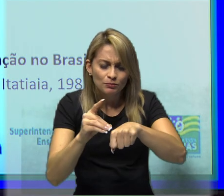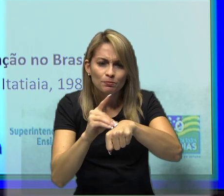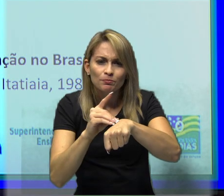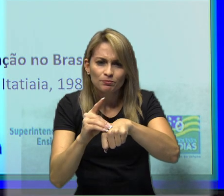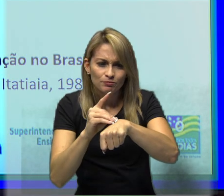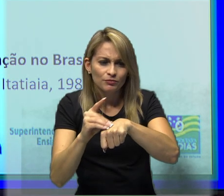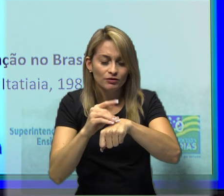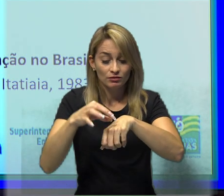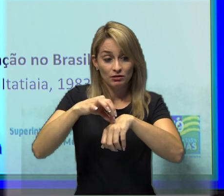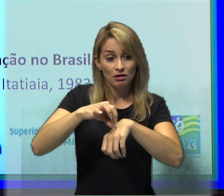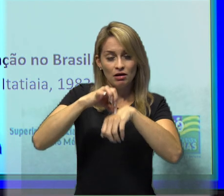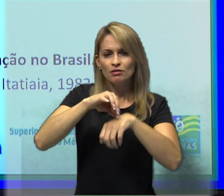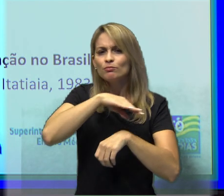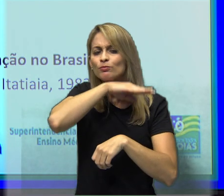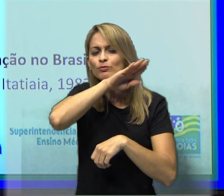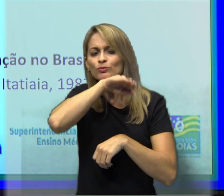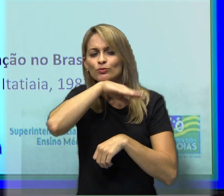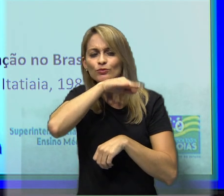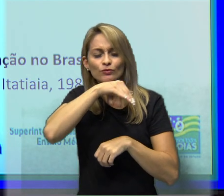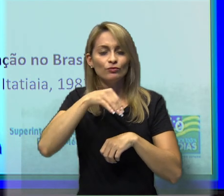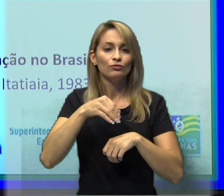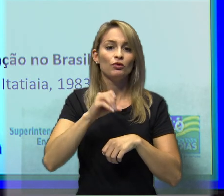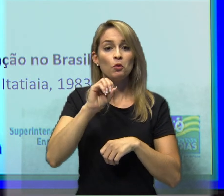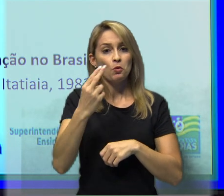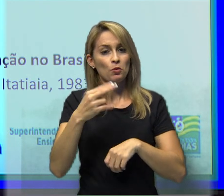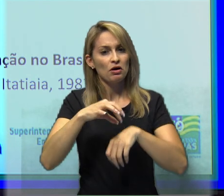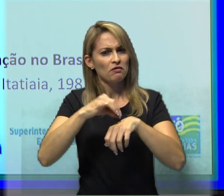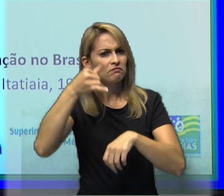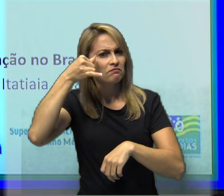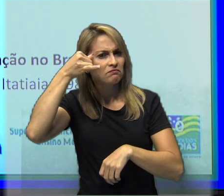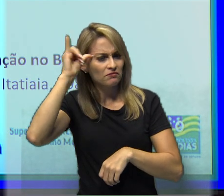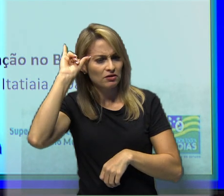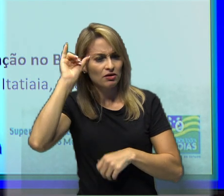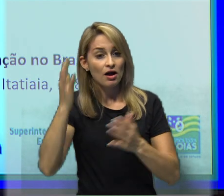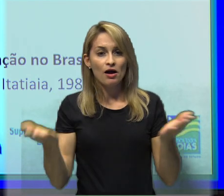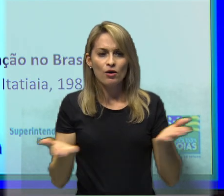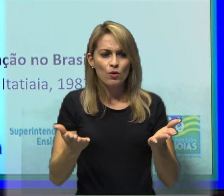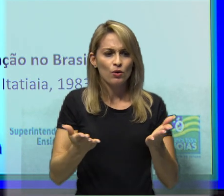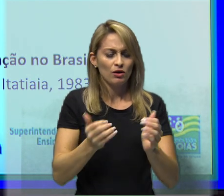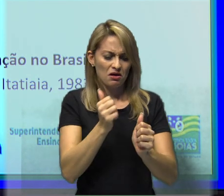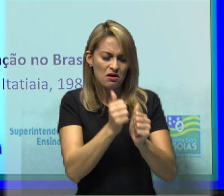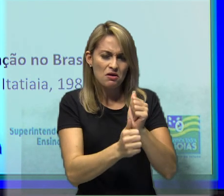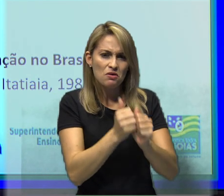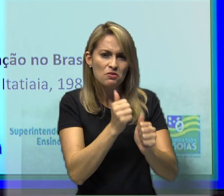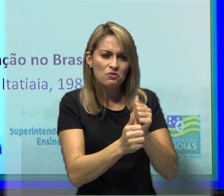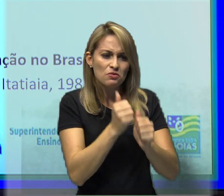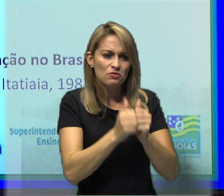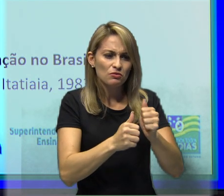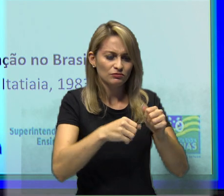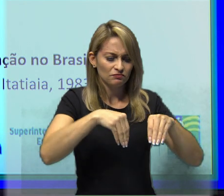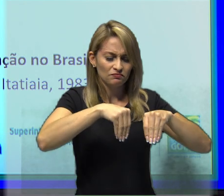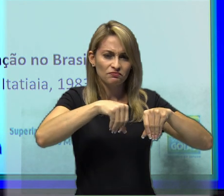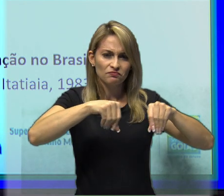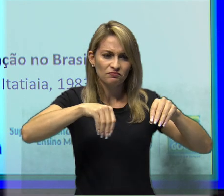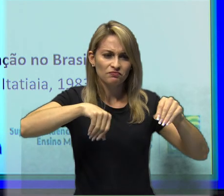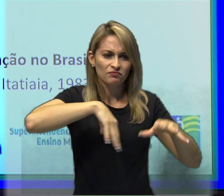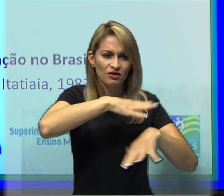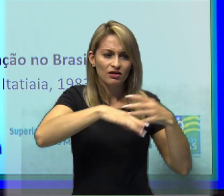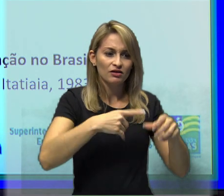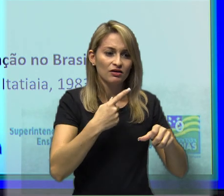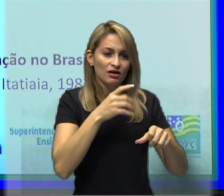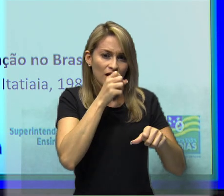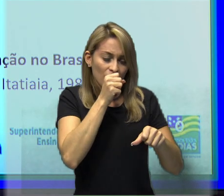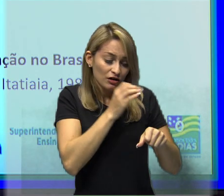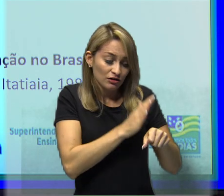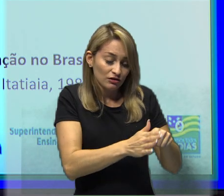refogada e laranja fatiada, entre outros ingredientes. Então, esse texto é de Cascudo, História da